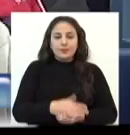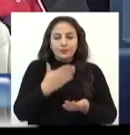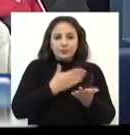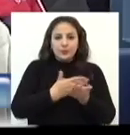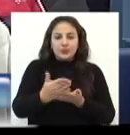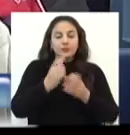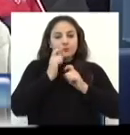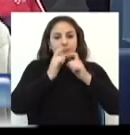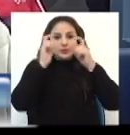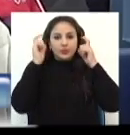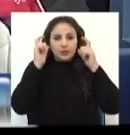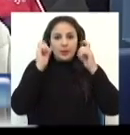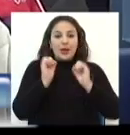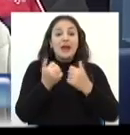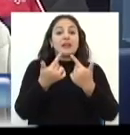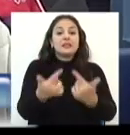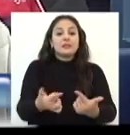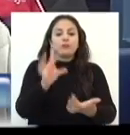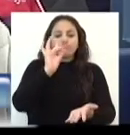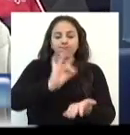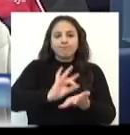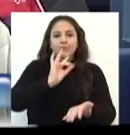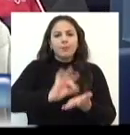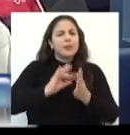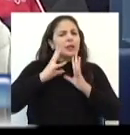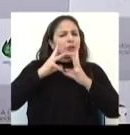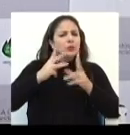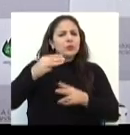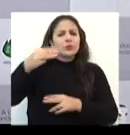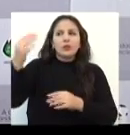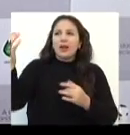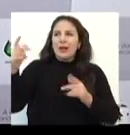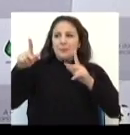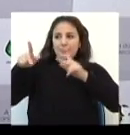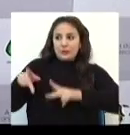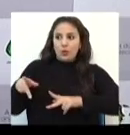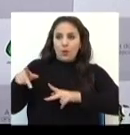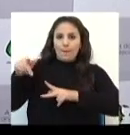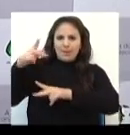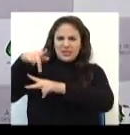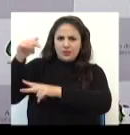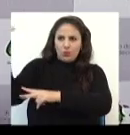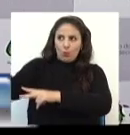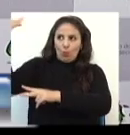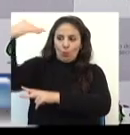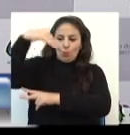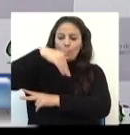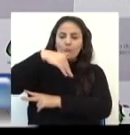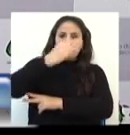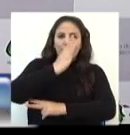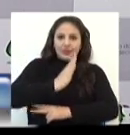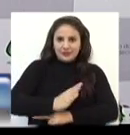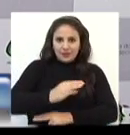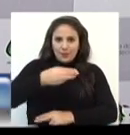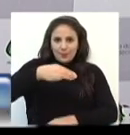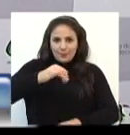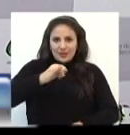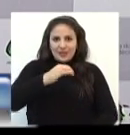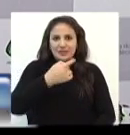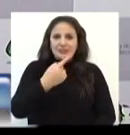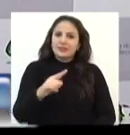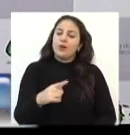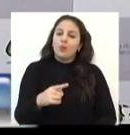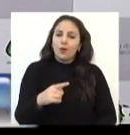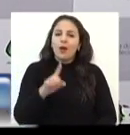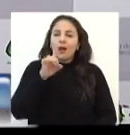necessidade de ações concretas para todos os migrentes. A Semana de Migração é uma semana